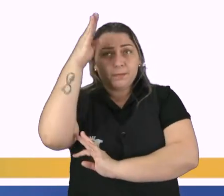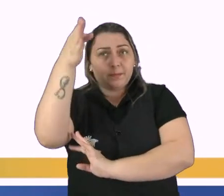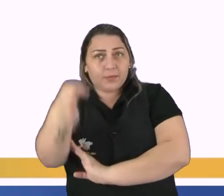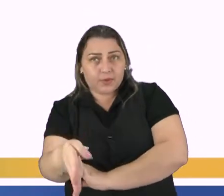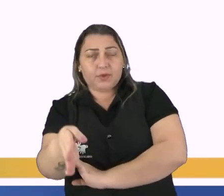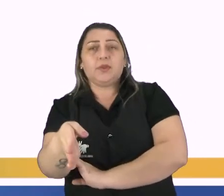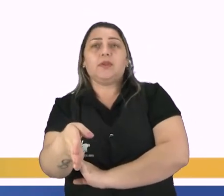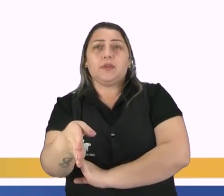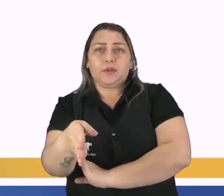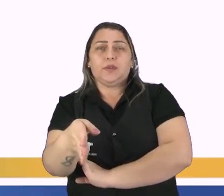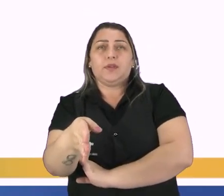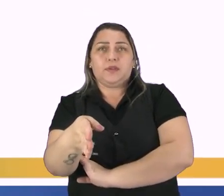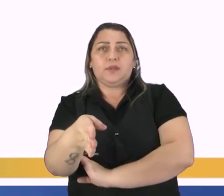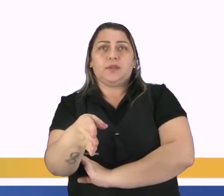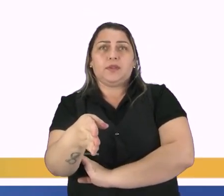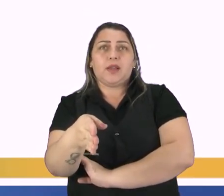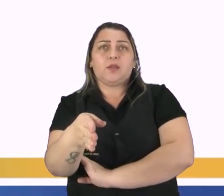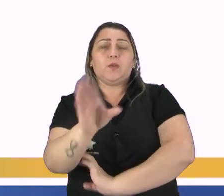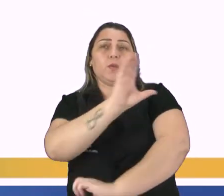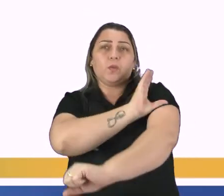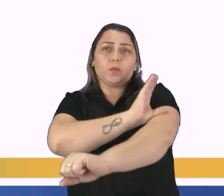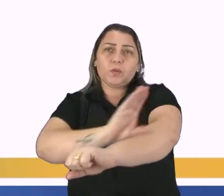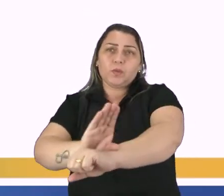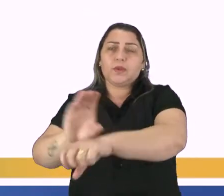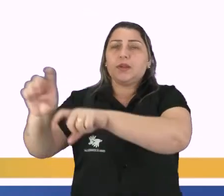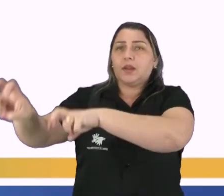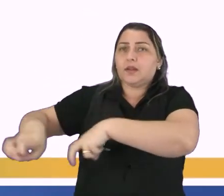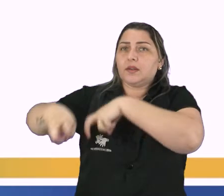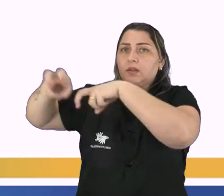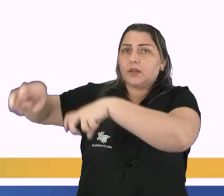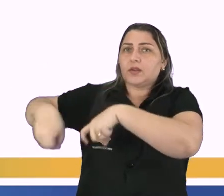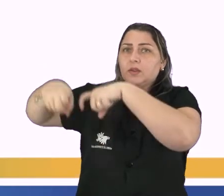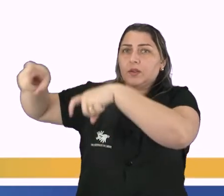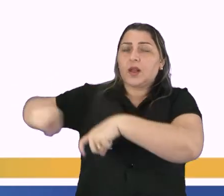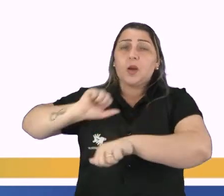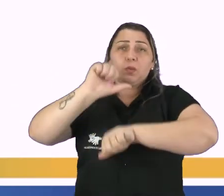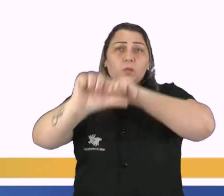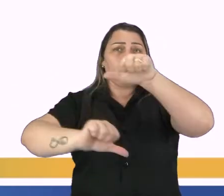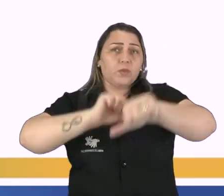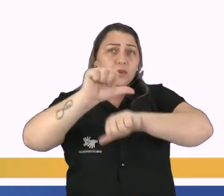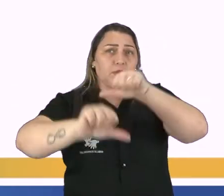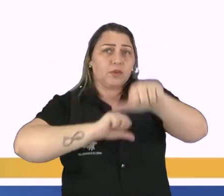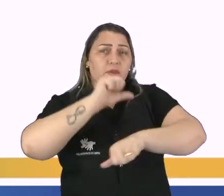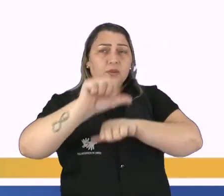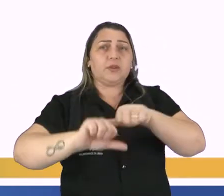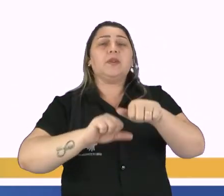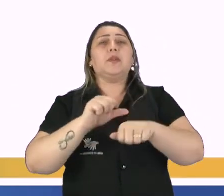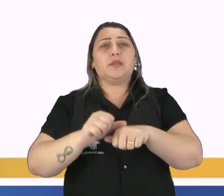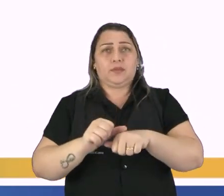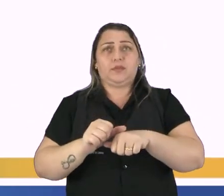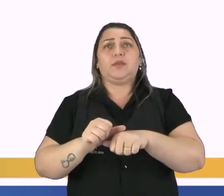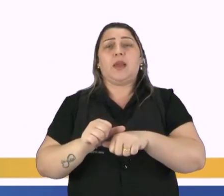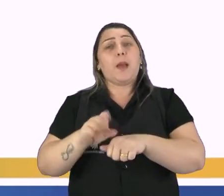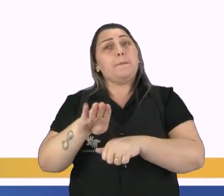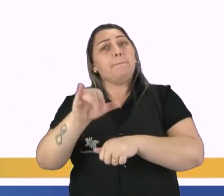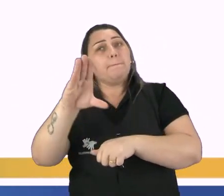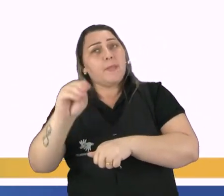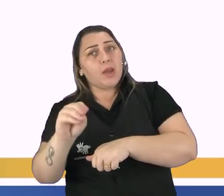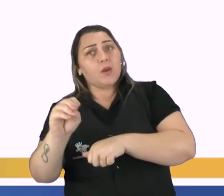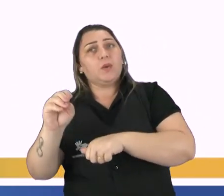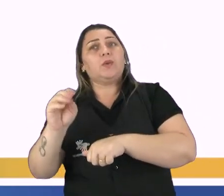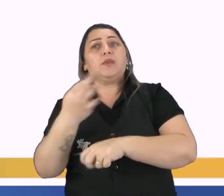a muitas das culturas agrícolas que são modificadas geneticamente, e aí faz parte da biotecnologia,